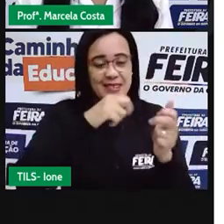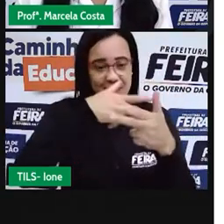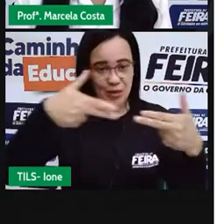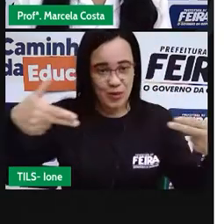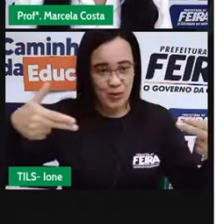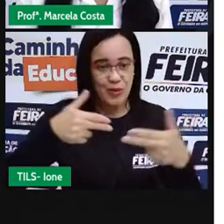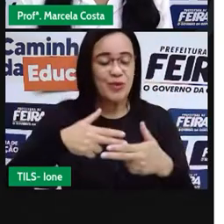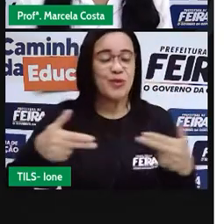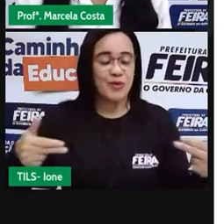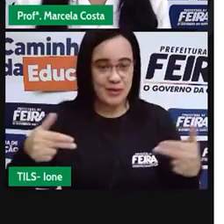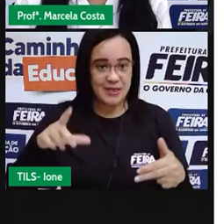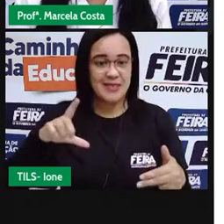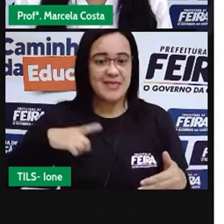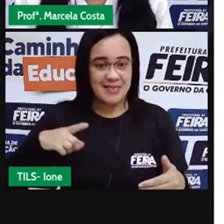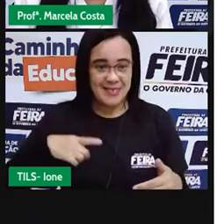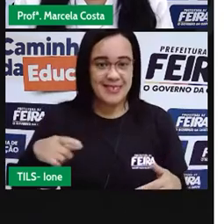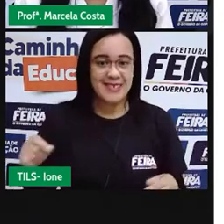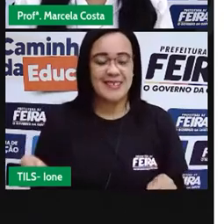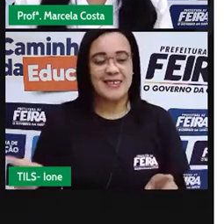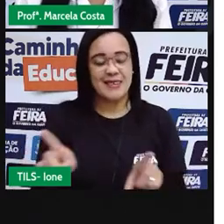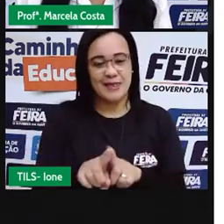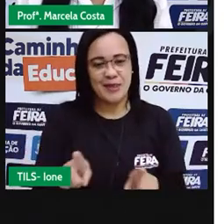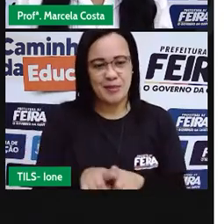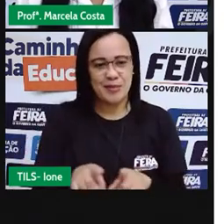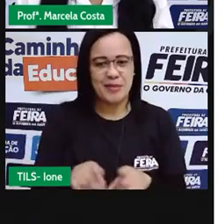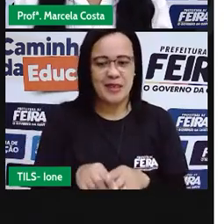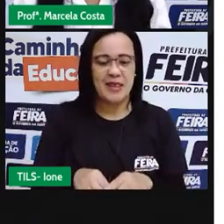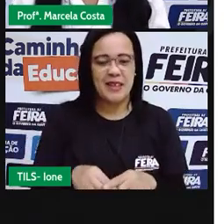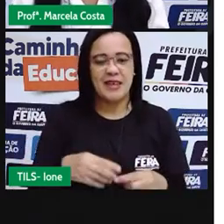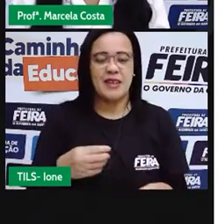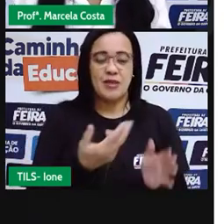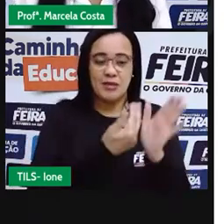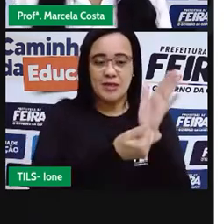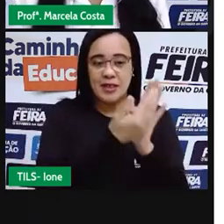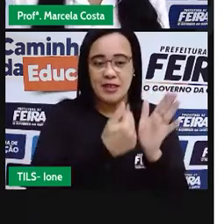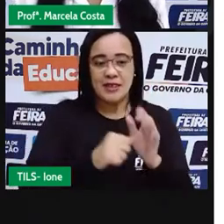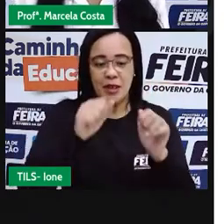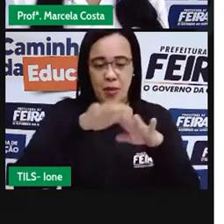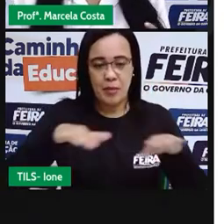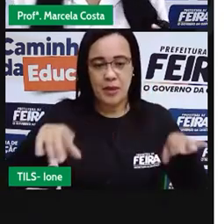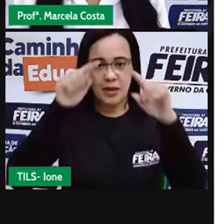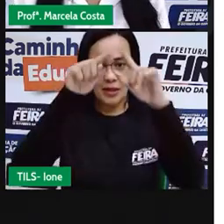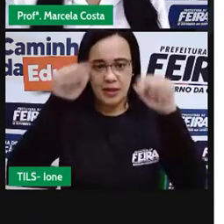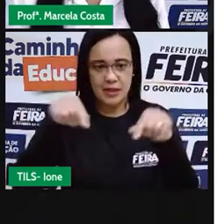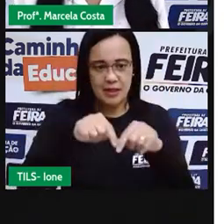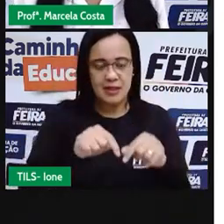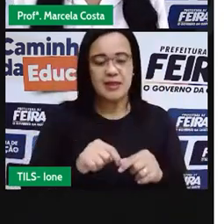sobre as figuras planas que a gente consegue observar em